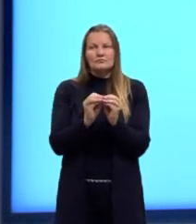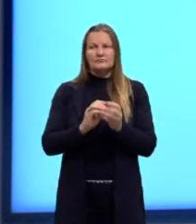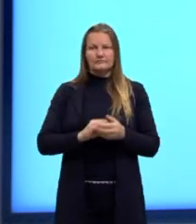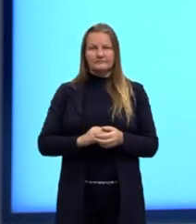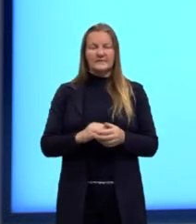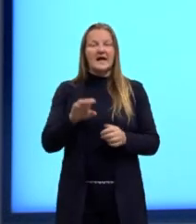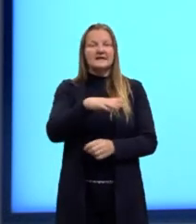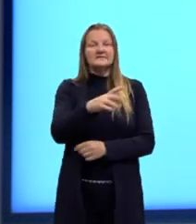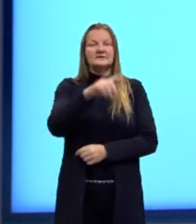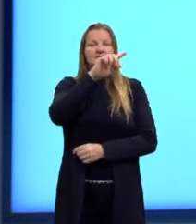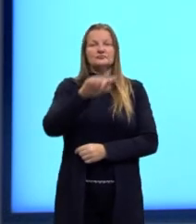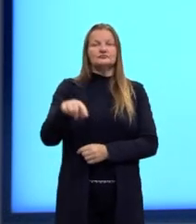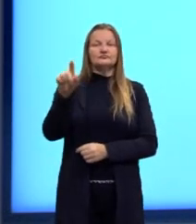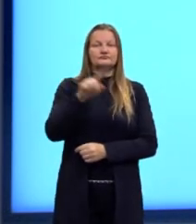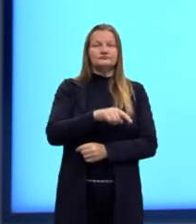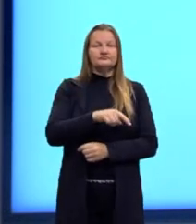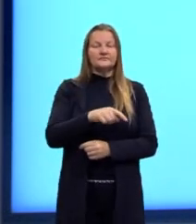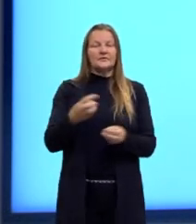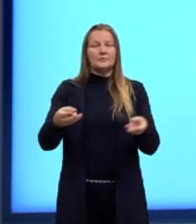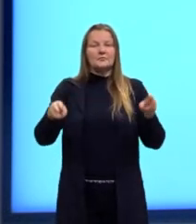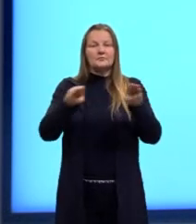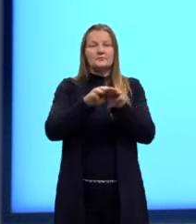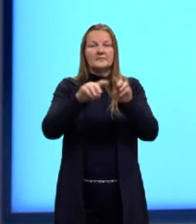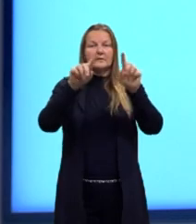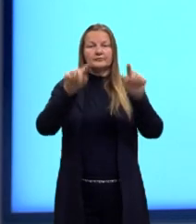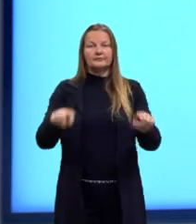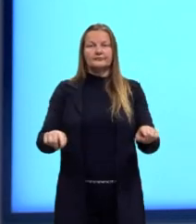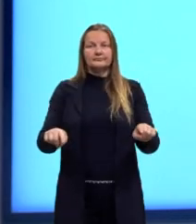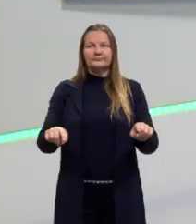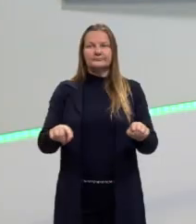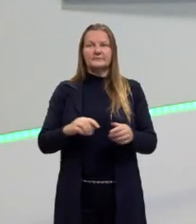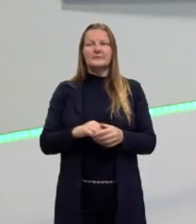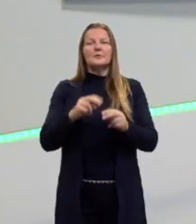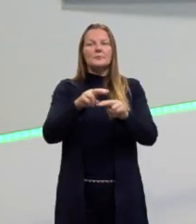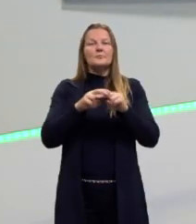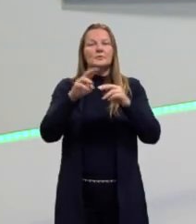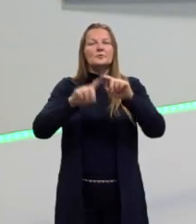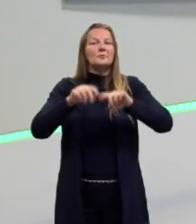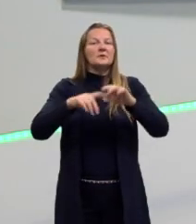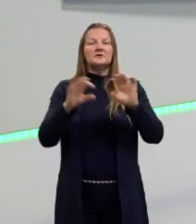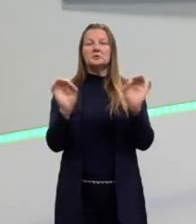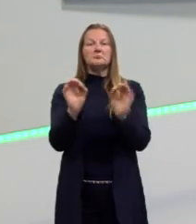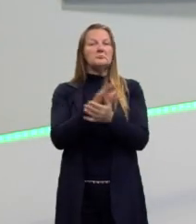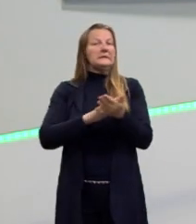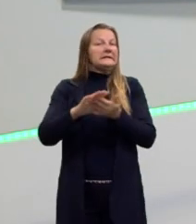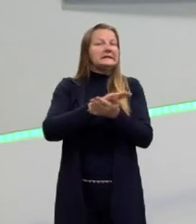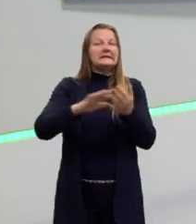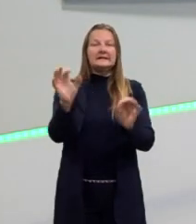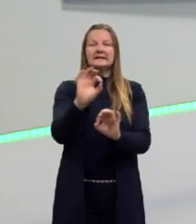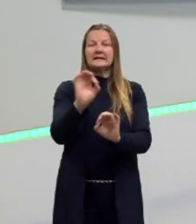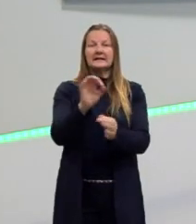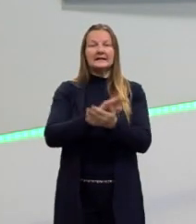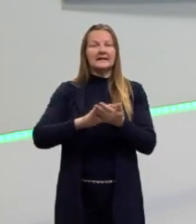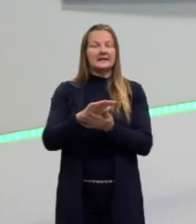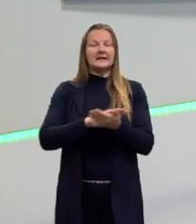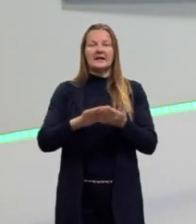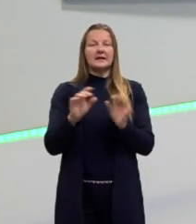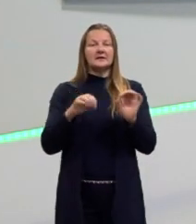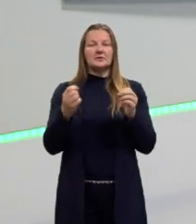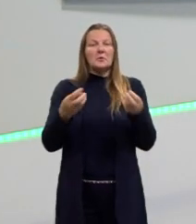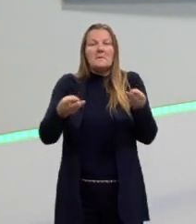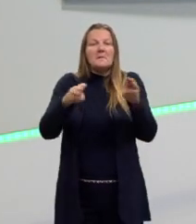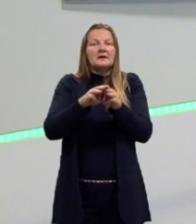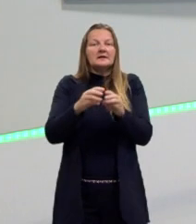cancelar o campo magnético desses elétrons. E por isso que os materiais não apresentam, né, sinais de